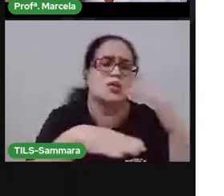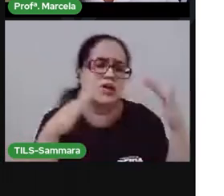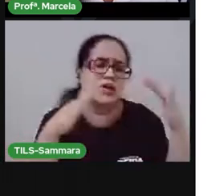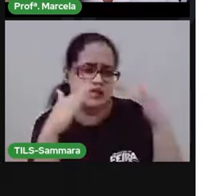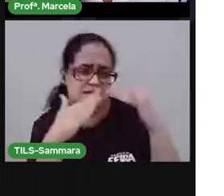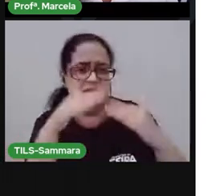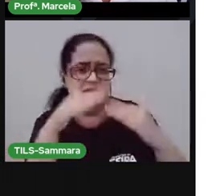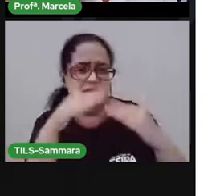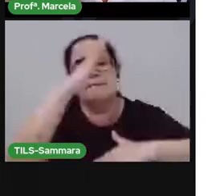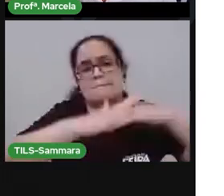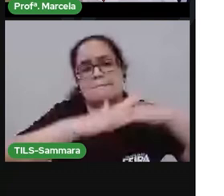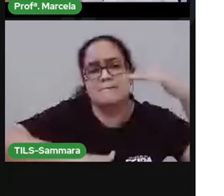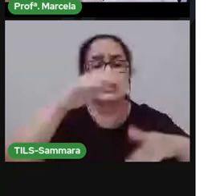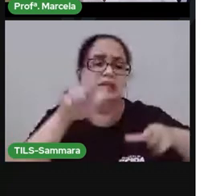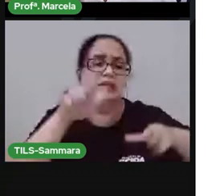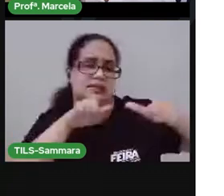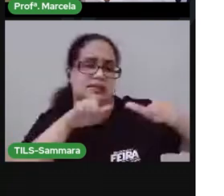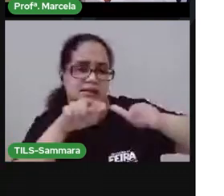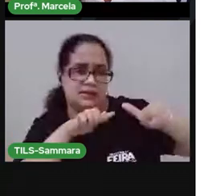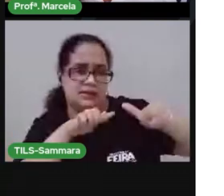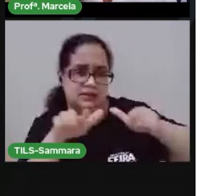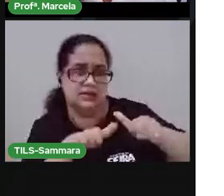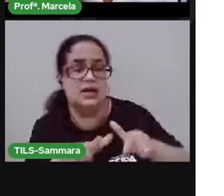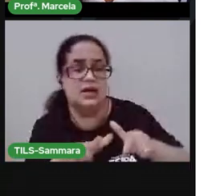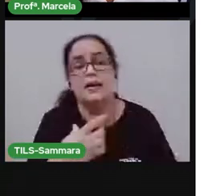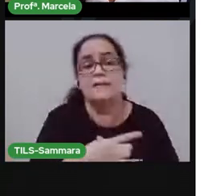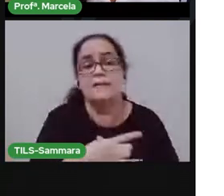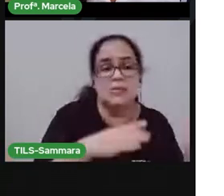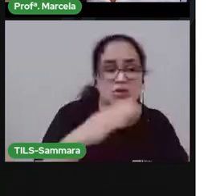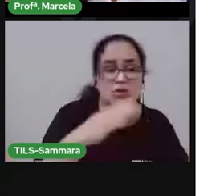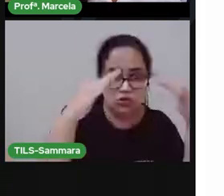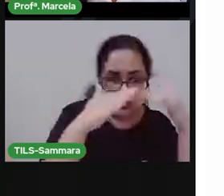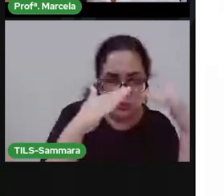profissionais que trabalham pra construir uma casa?